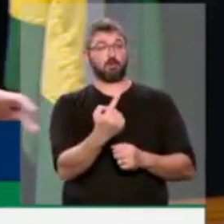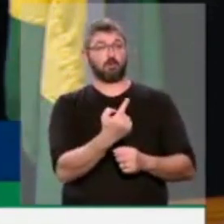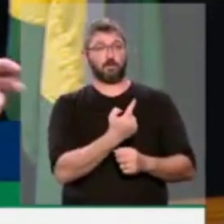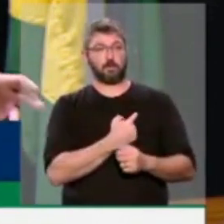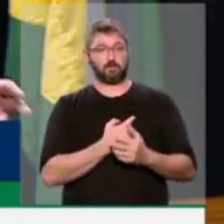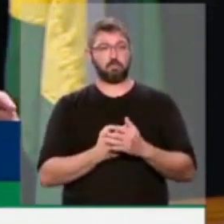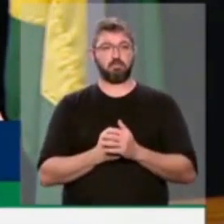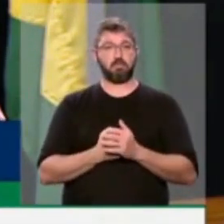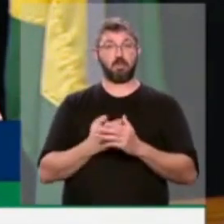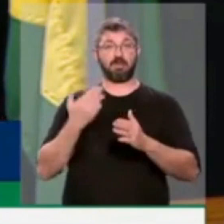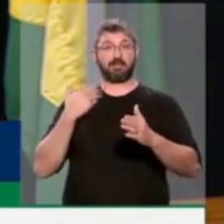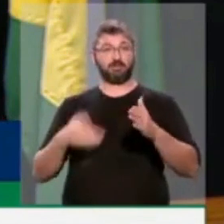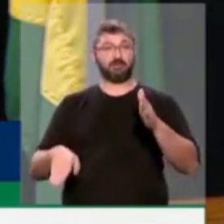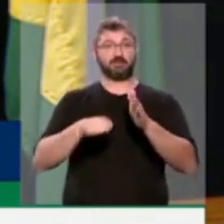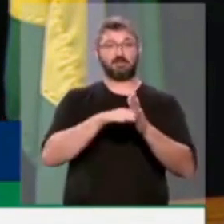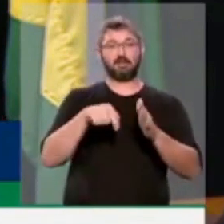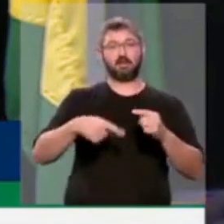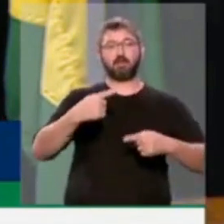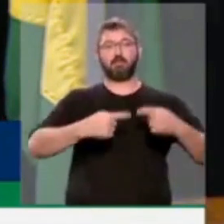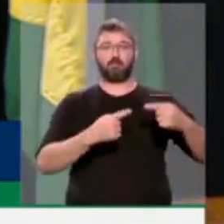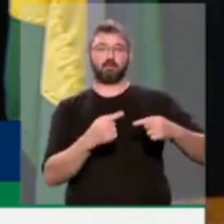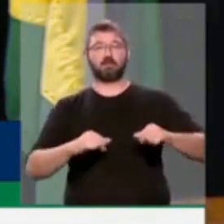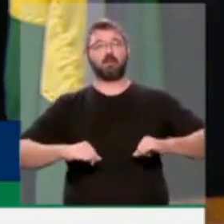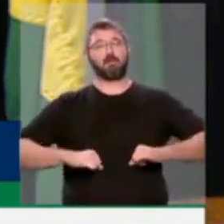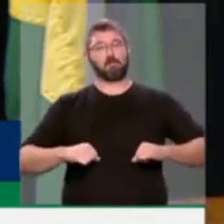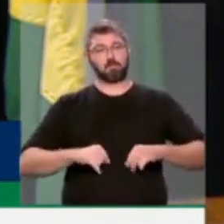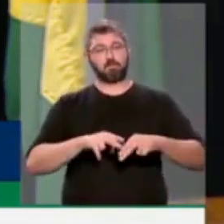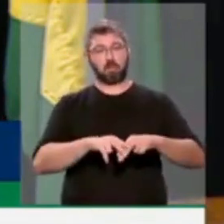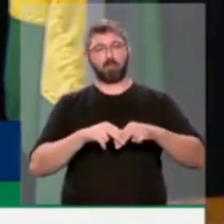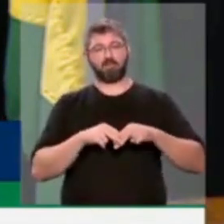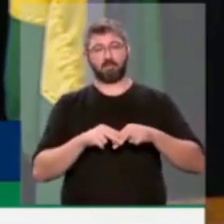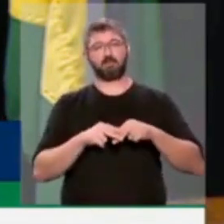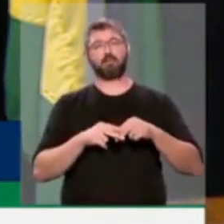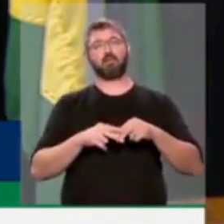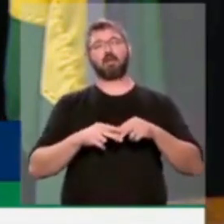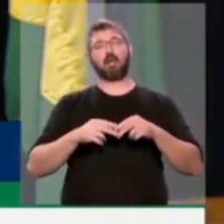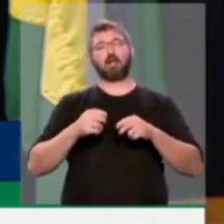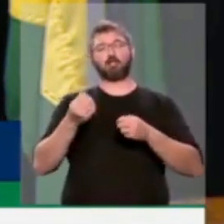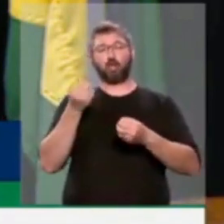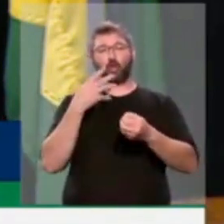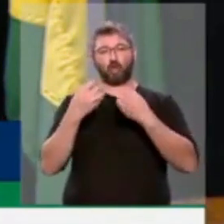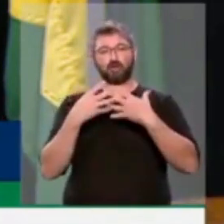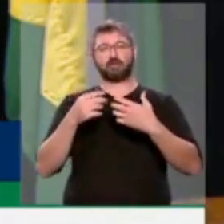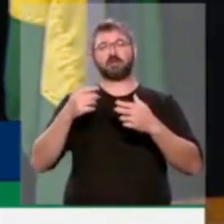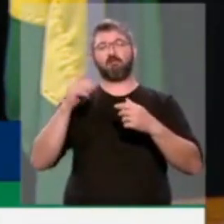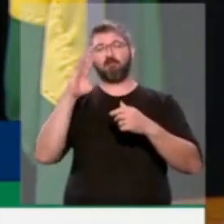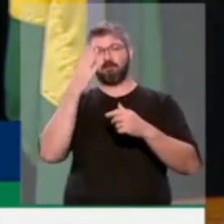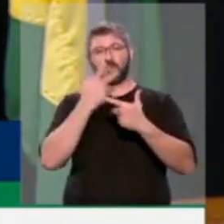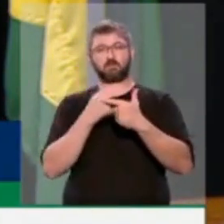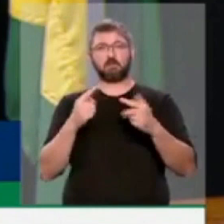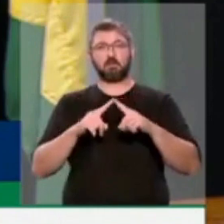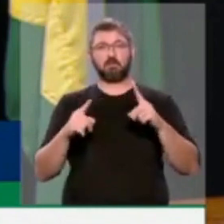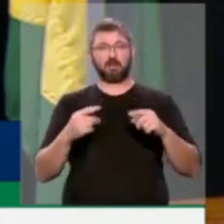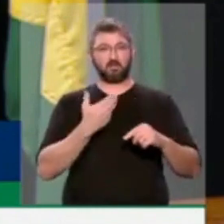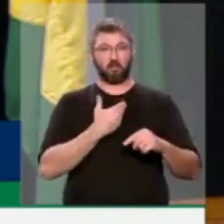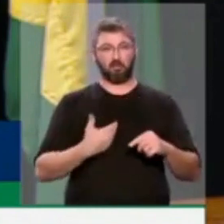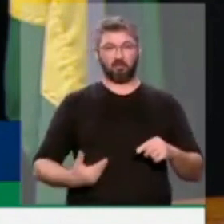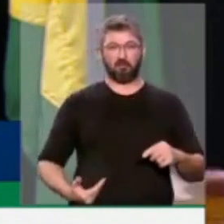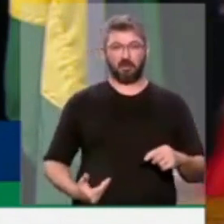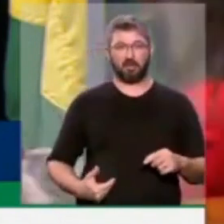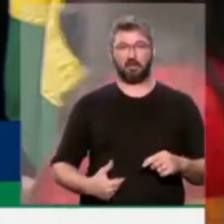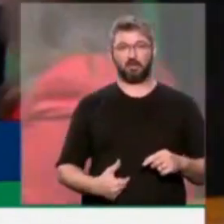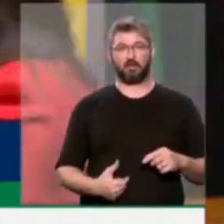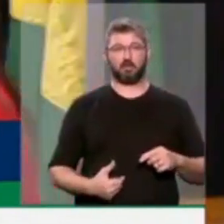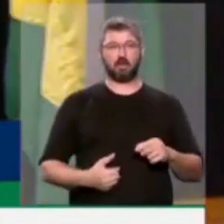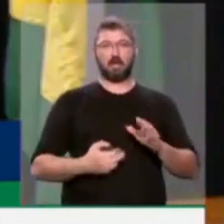entramos para a vida pública, sofremos com esse tipo de notícias falsas. Mas criar um aparato estatal para